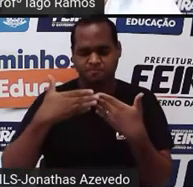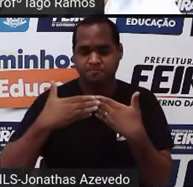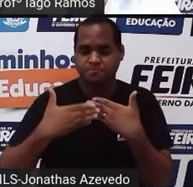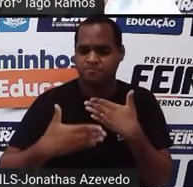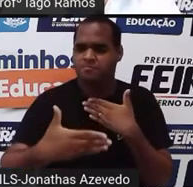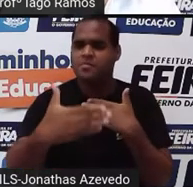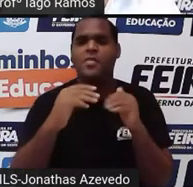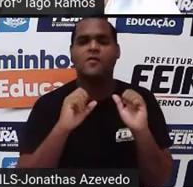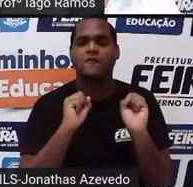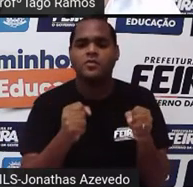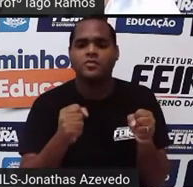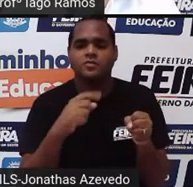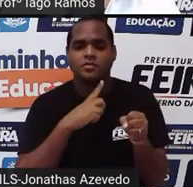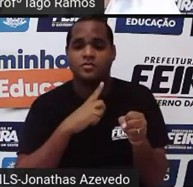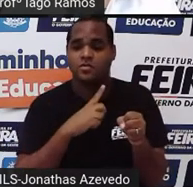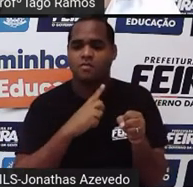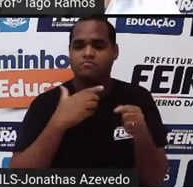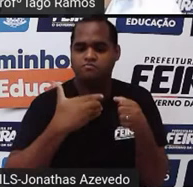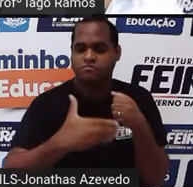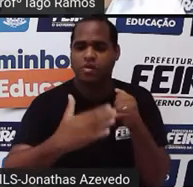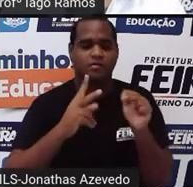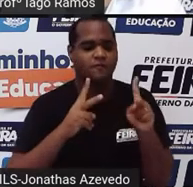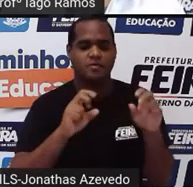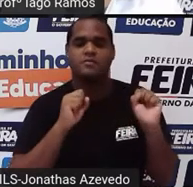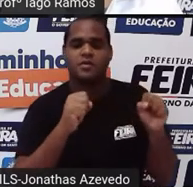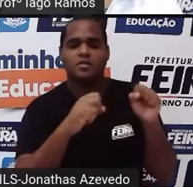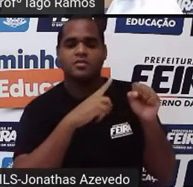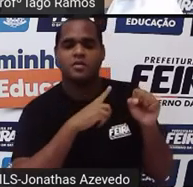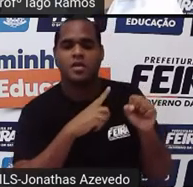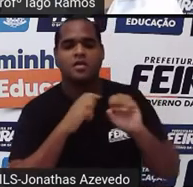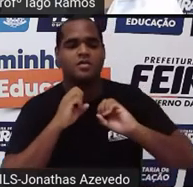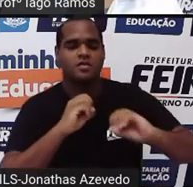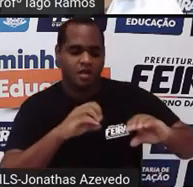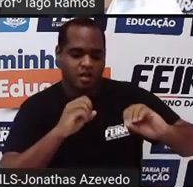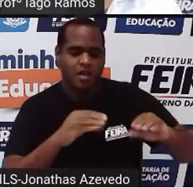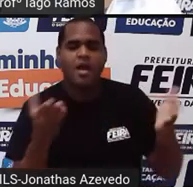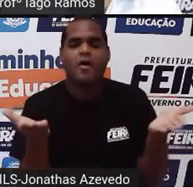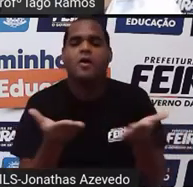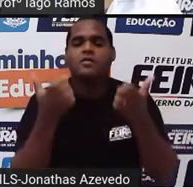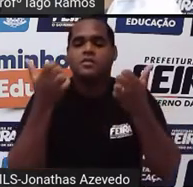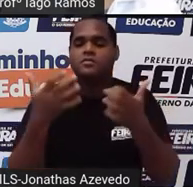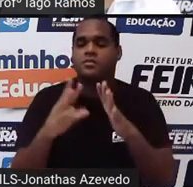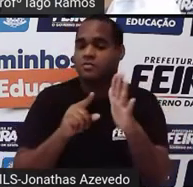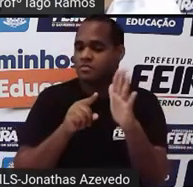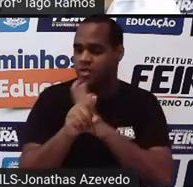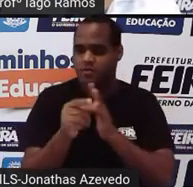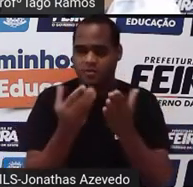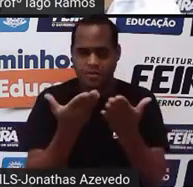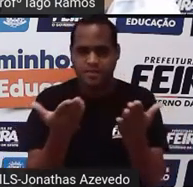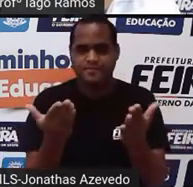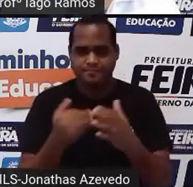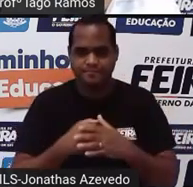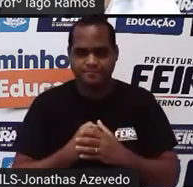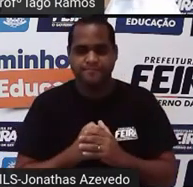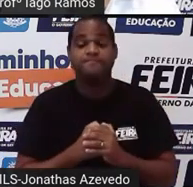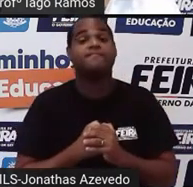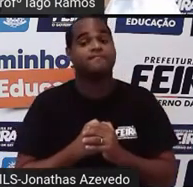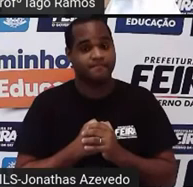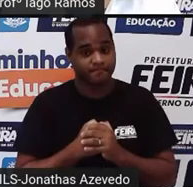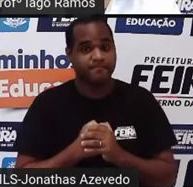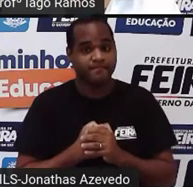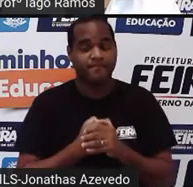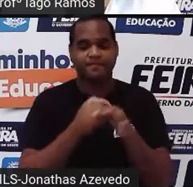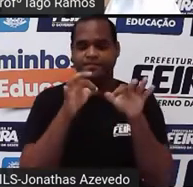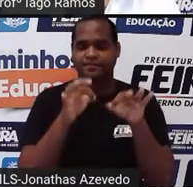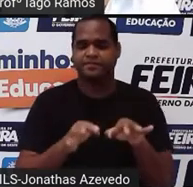vamos avançar, certo? Vamos continuar a nossa aula. E agora eu quero te fazer uma perguntinha, certo? E a